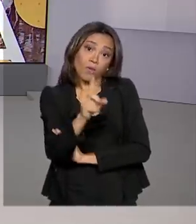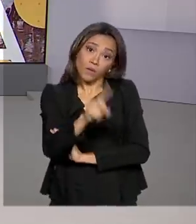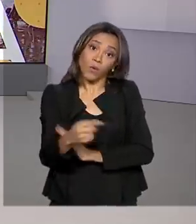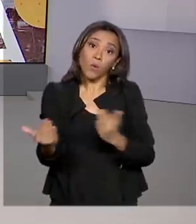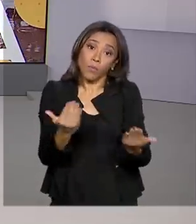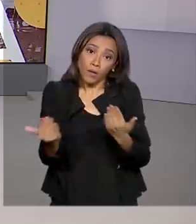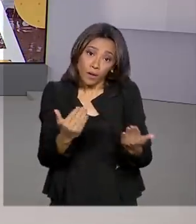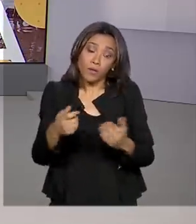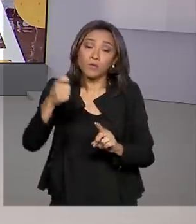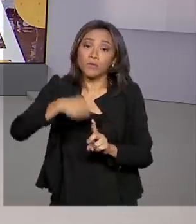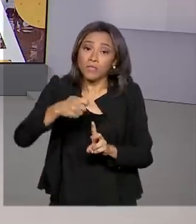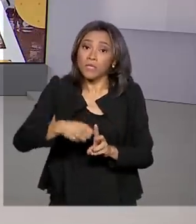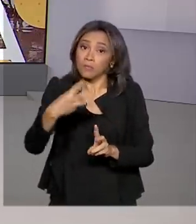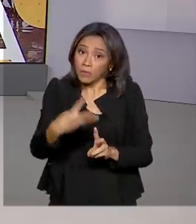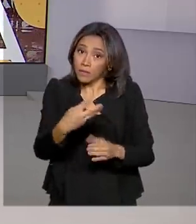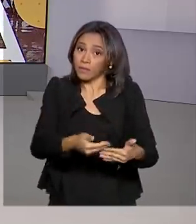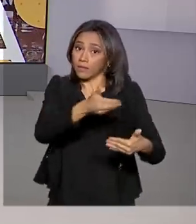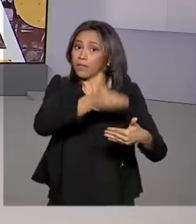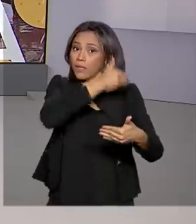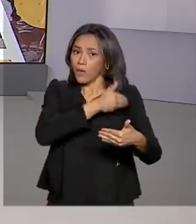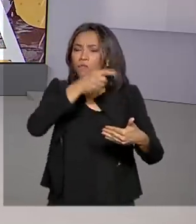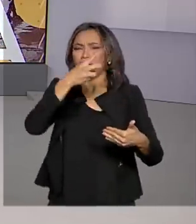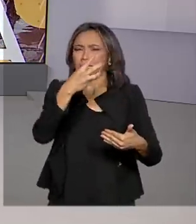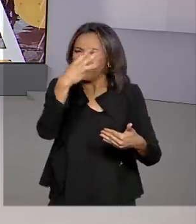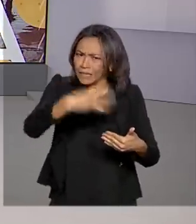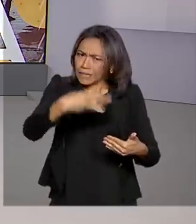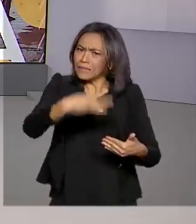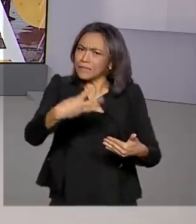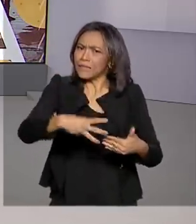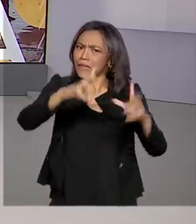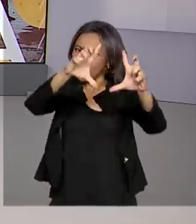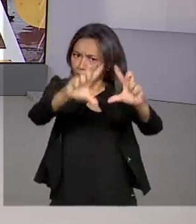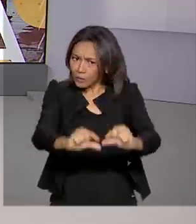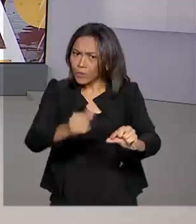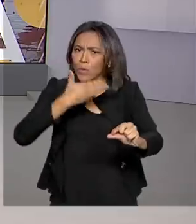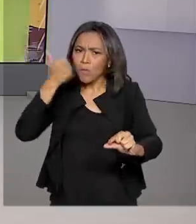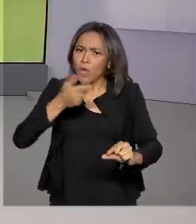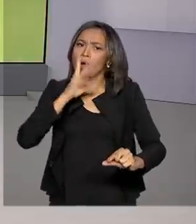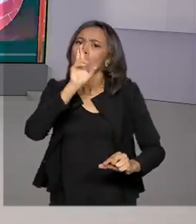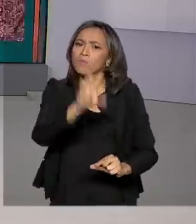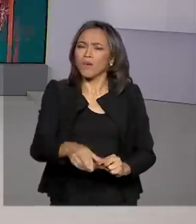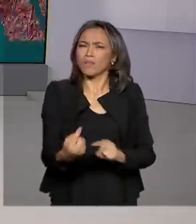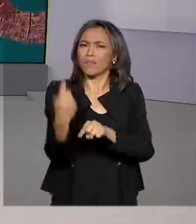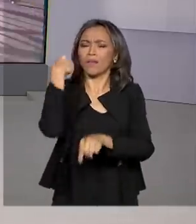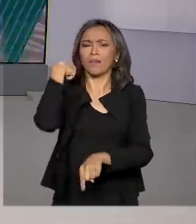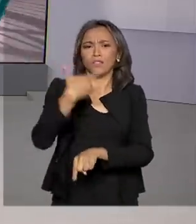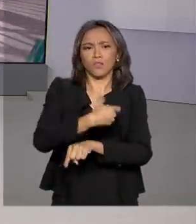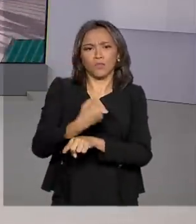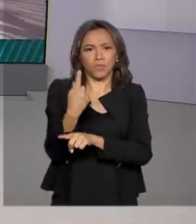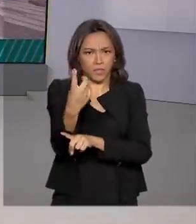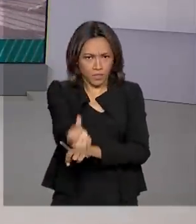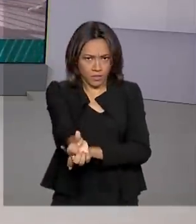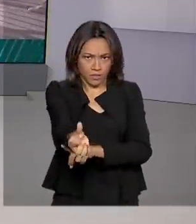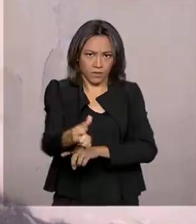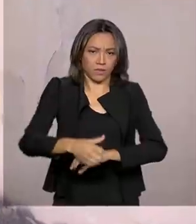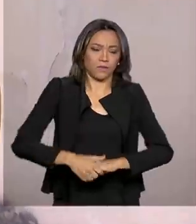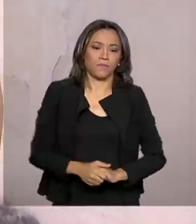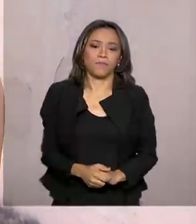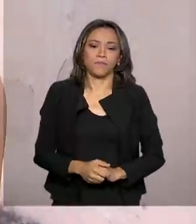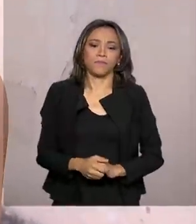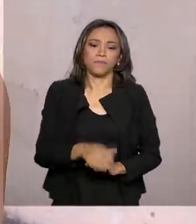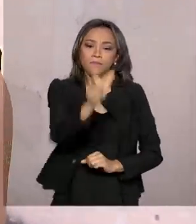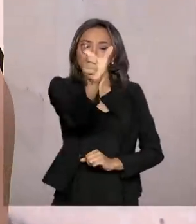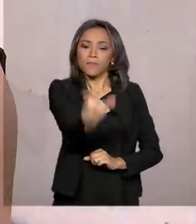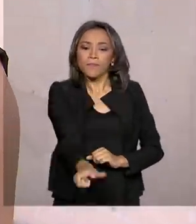trimestre anterior. Foi a terceira redução seguida e o melhor resultado desde 2016. A